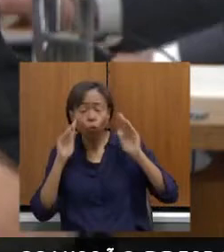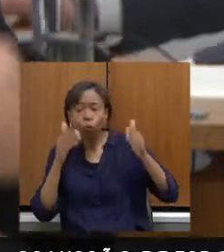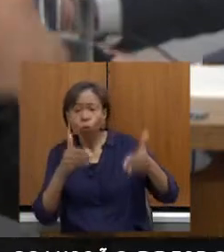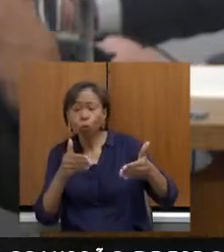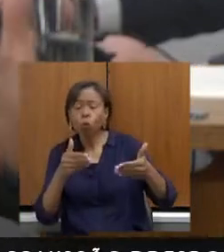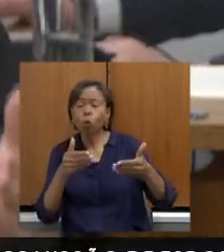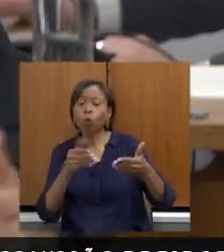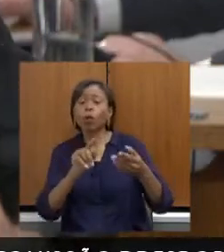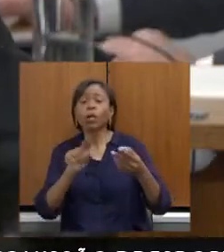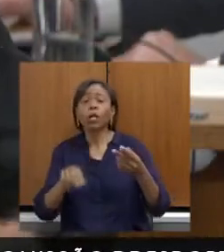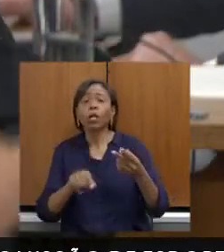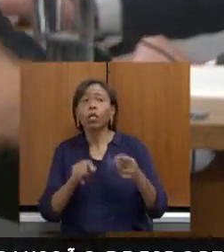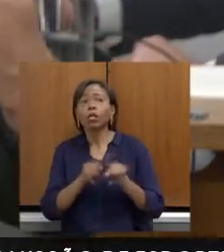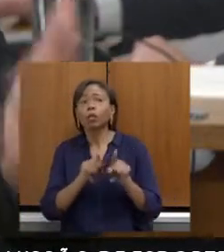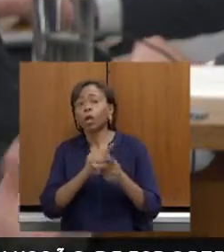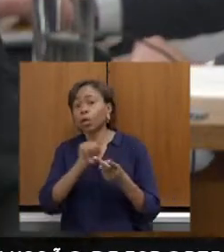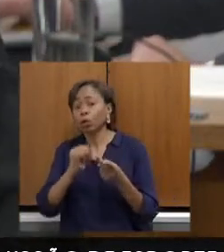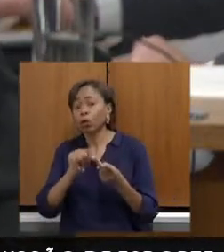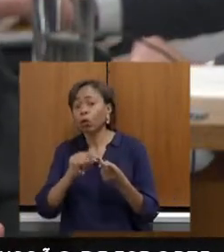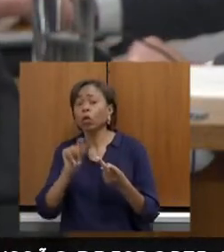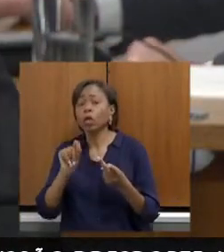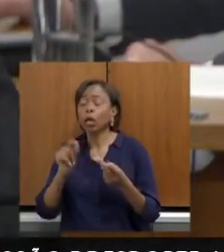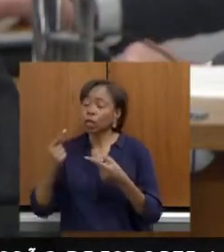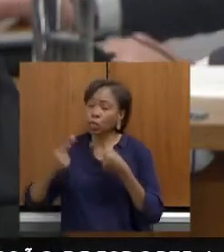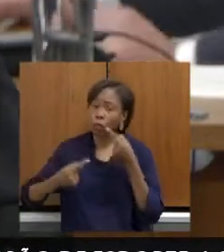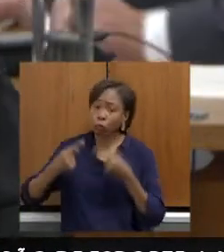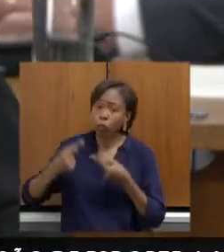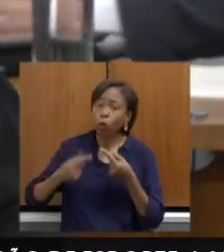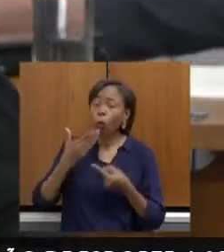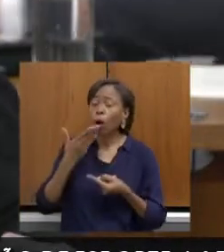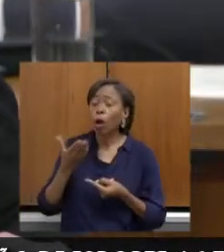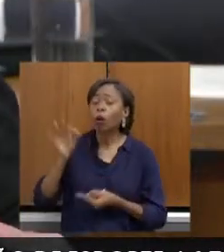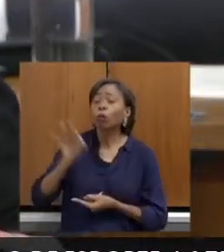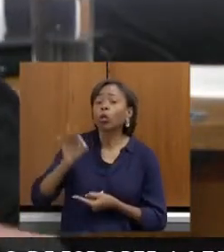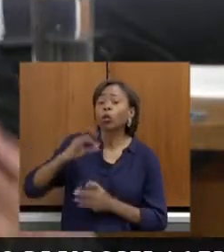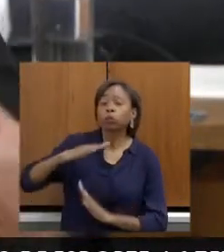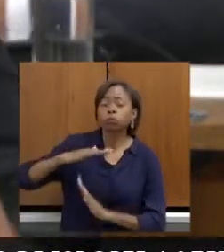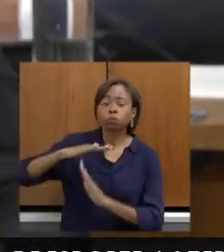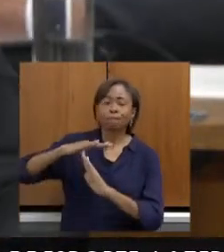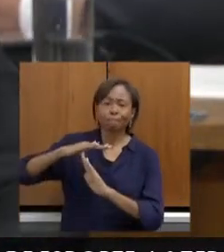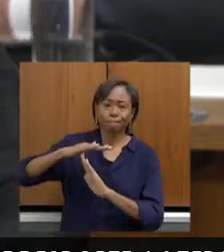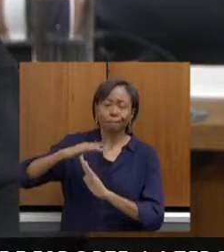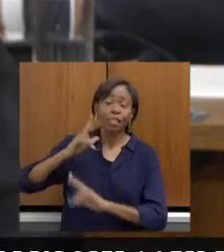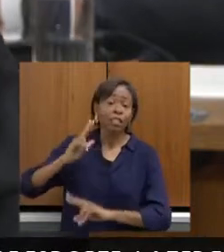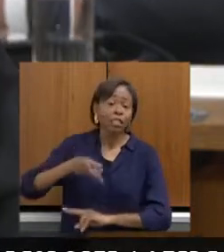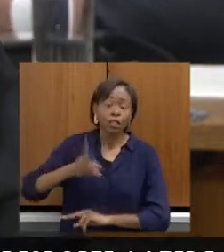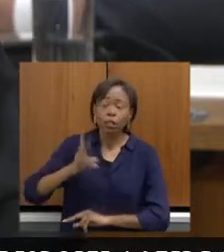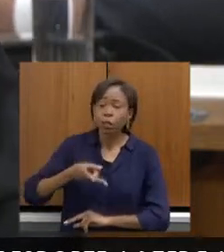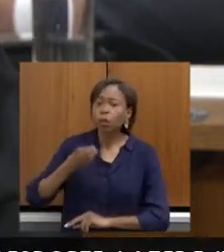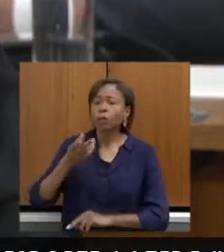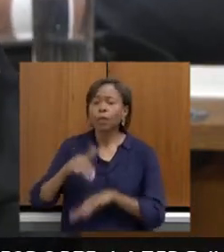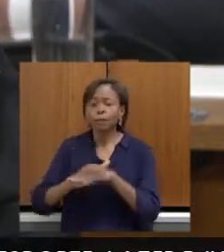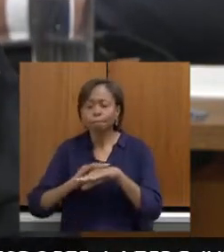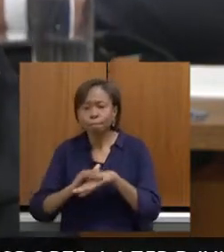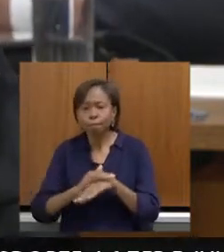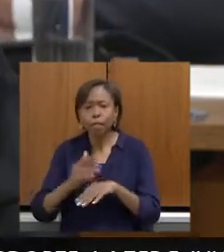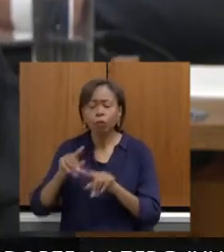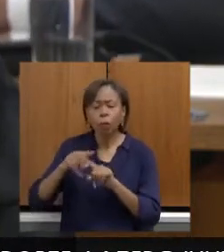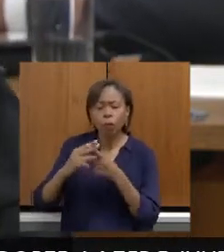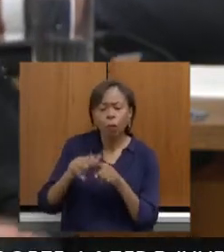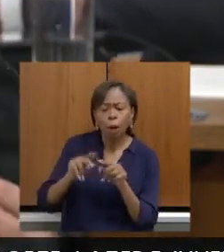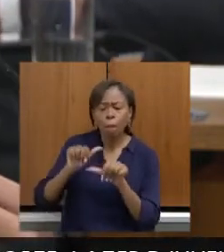E outro que pode ocorrer em paralelo, que é essa discussão dos limites percentuais. Que sempre que se discute essa revisão dos